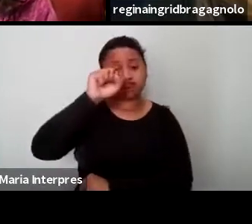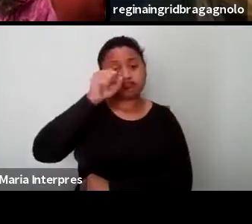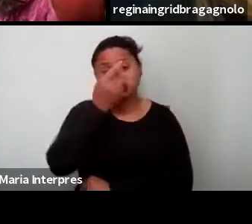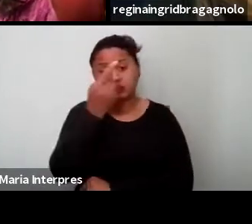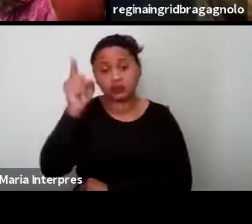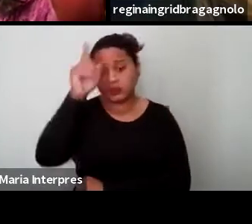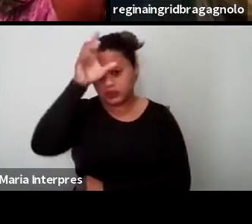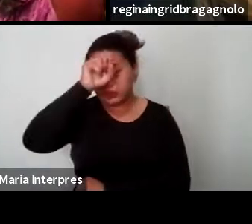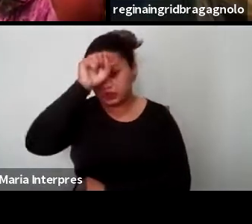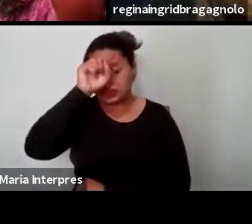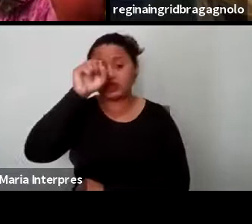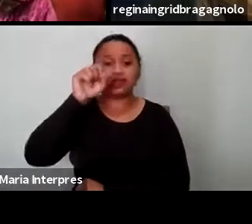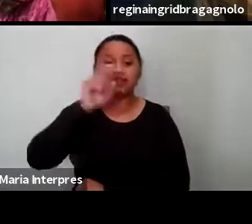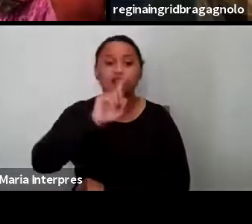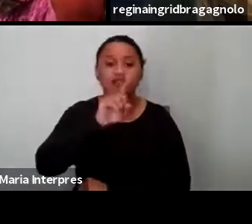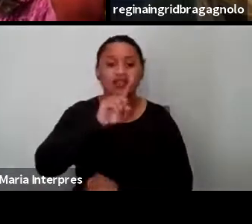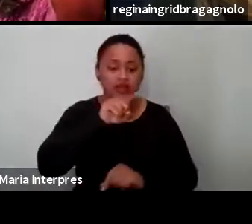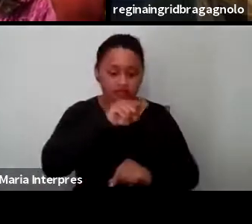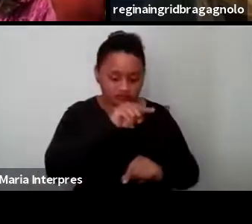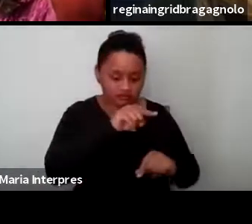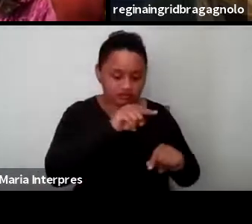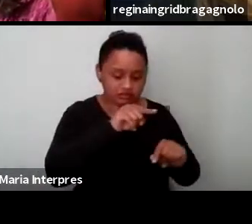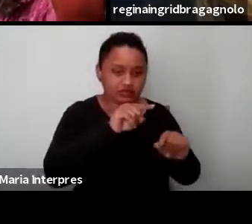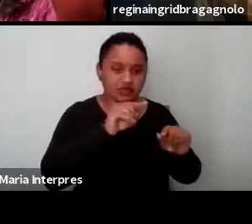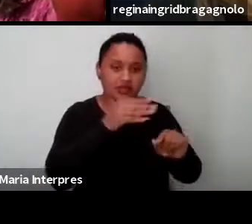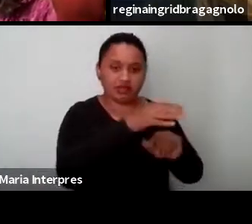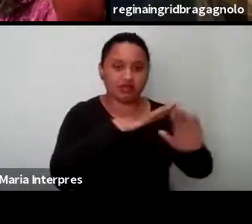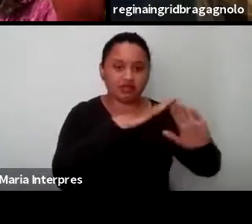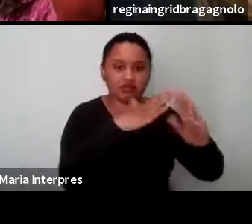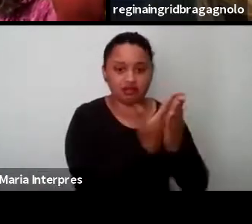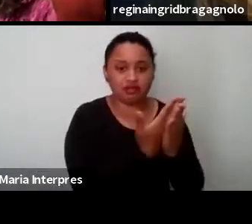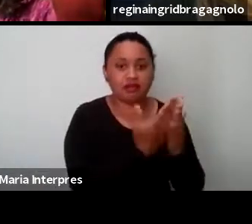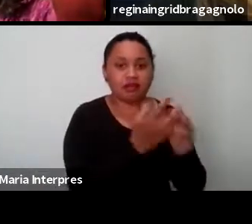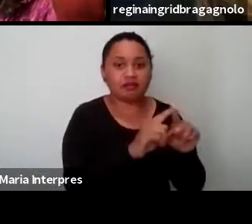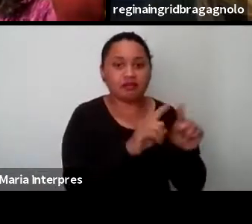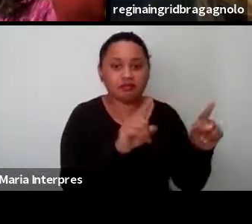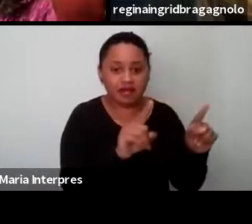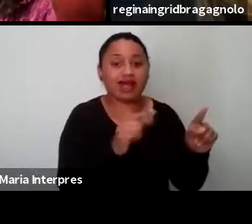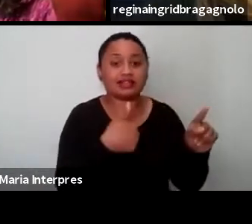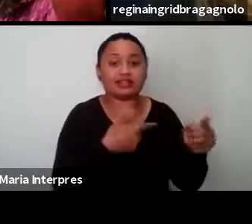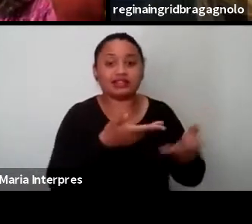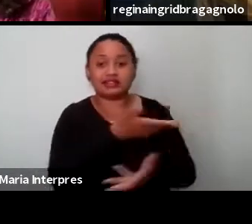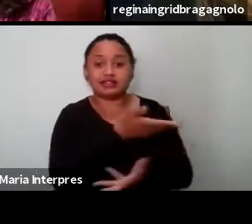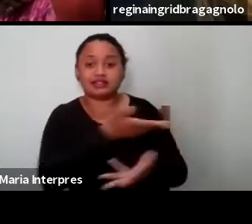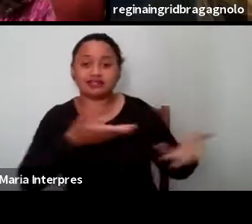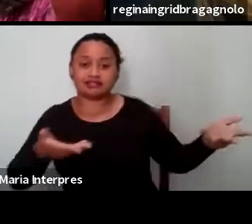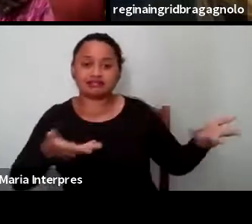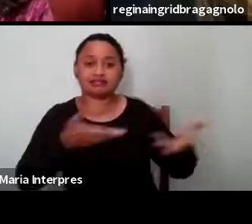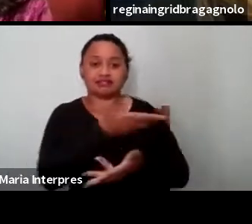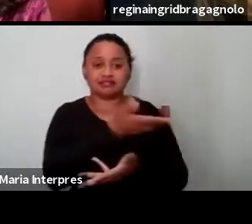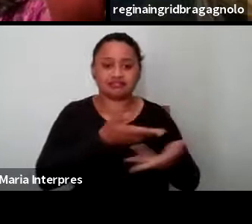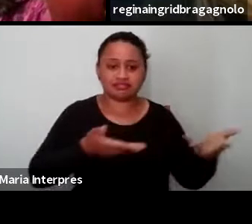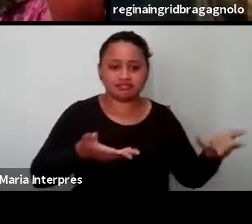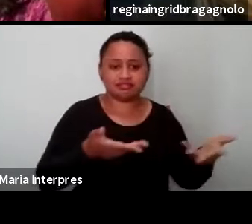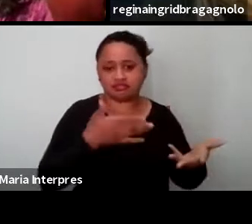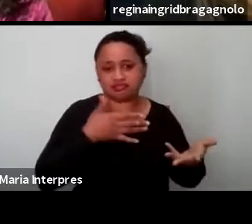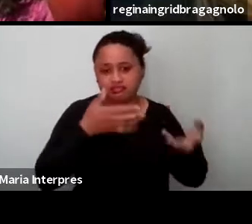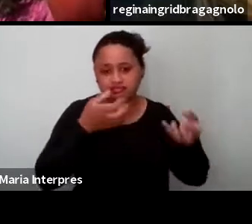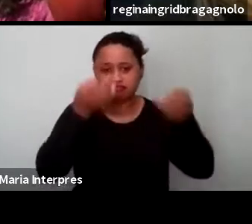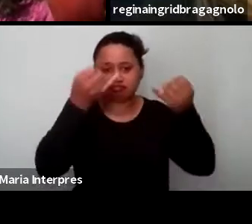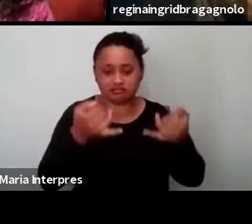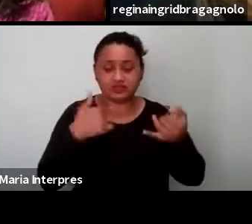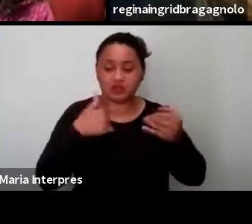do ponto de vista não do sujeito que está lá, mas do ponto de vista de essa relação. que eu quero dizer do